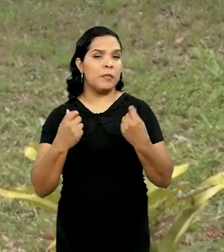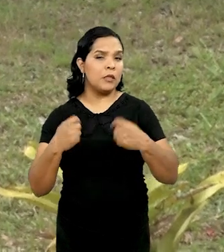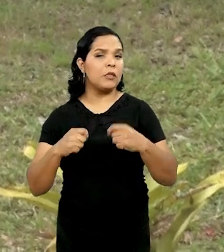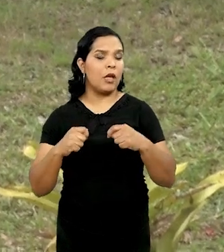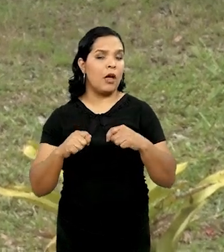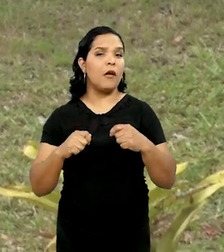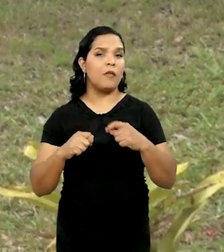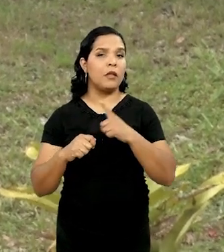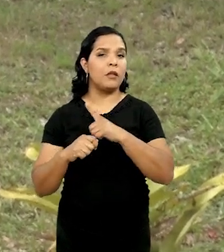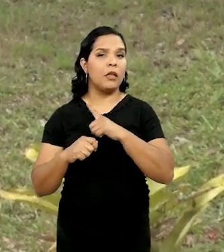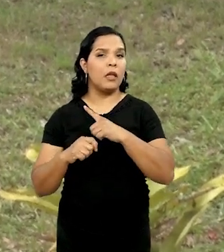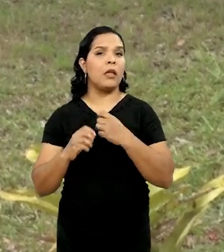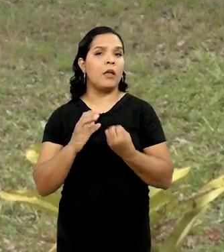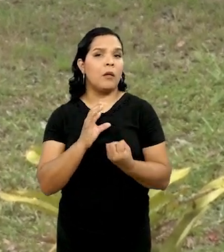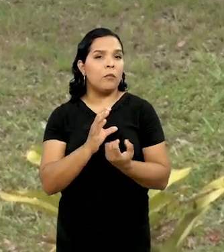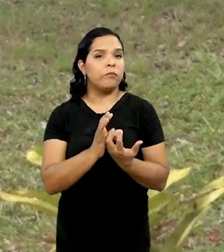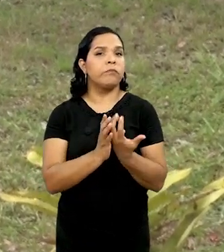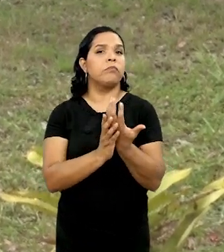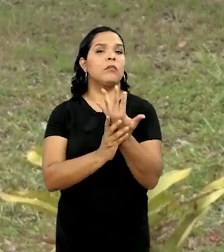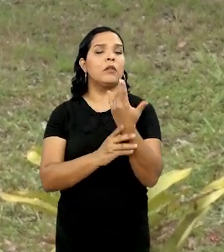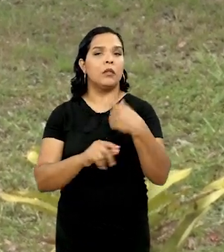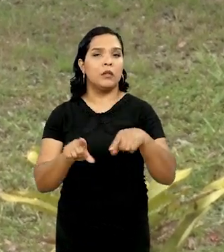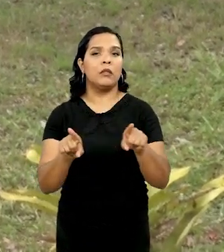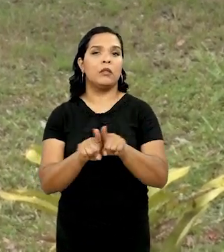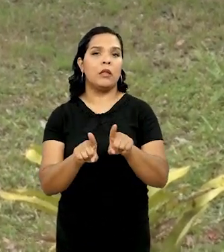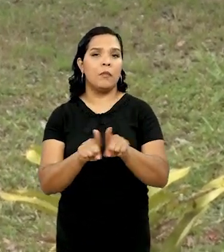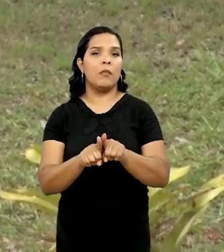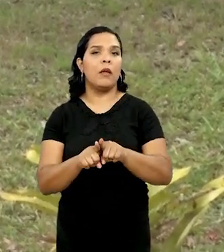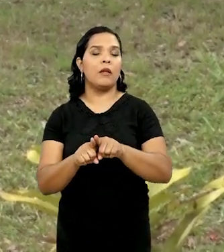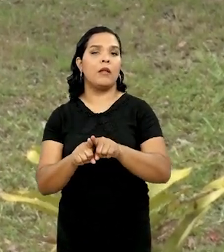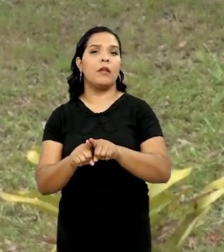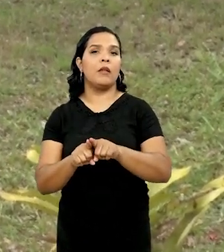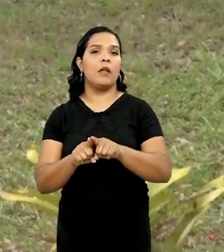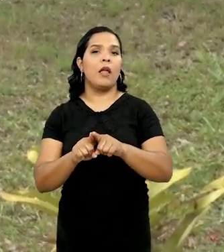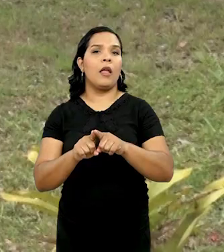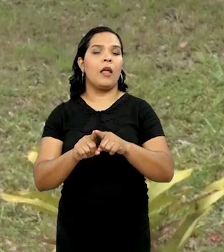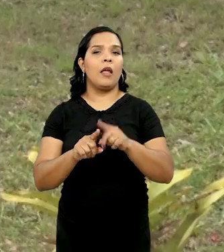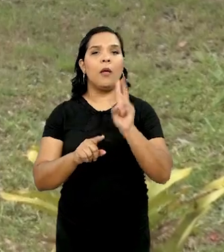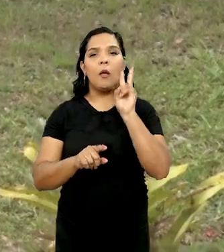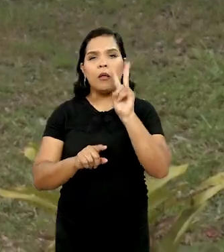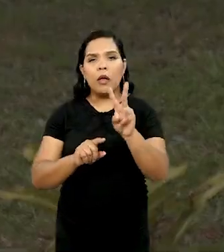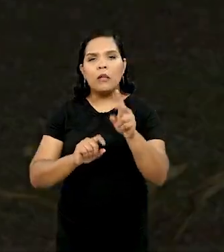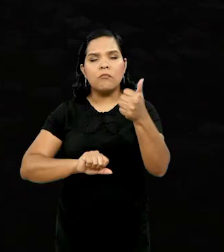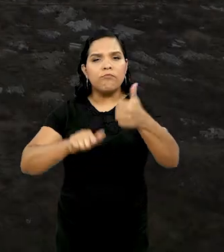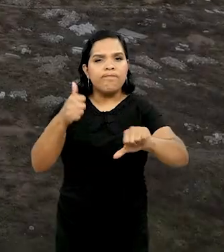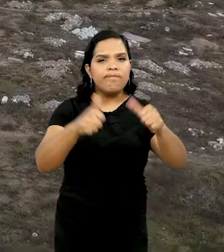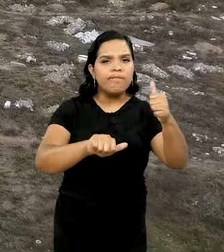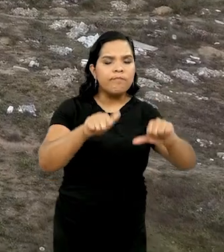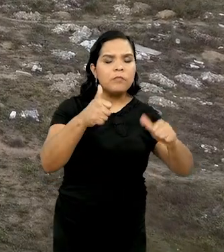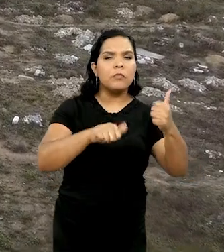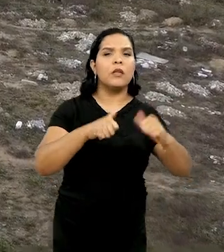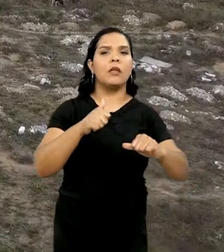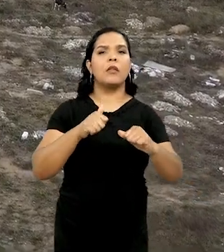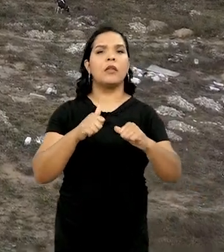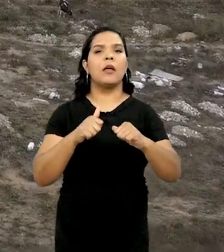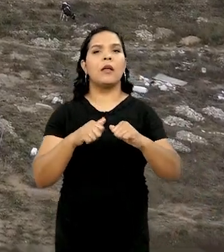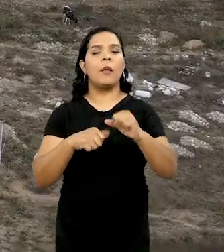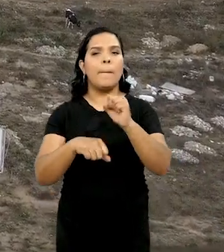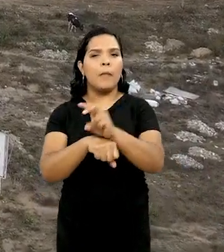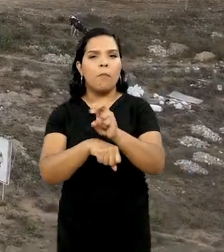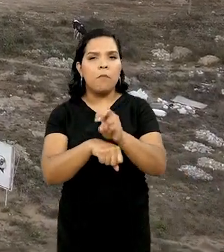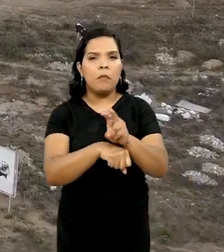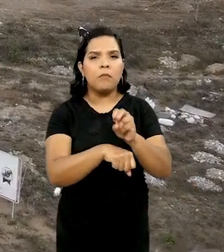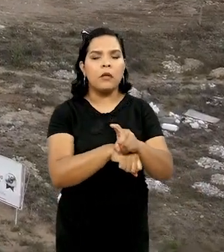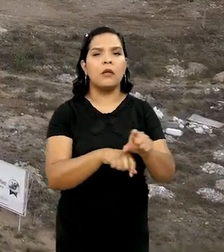de que colocasse alguns indivíduos naqueles locais, de que analisassem as árvores que estavam com pragas, de